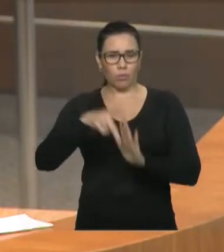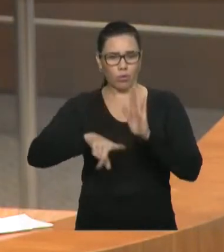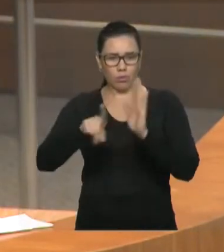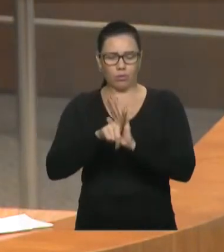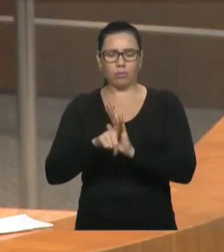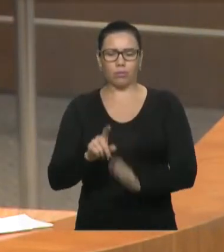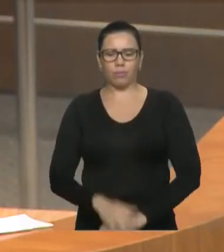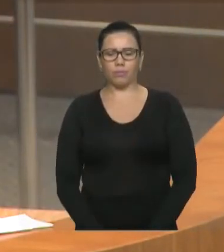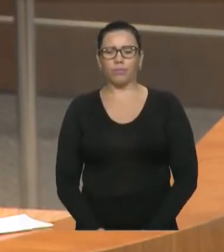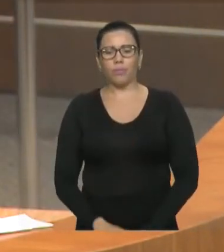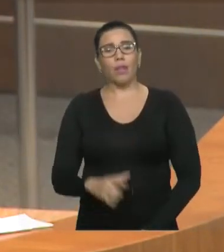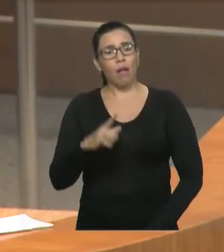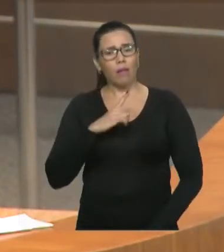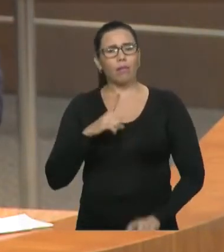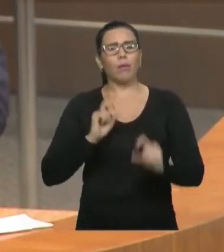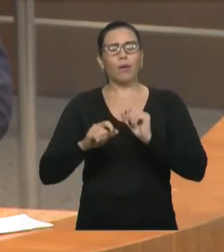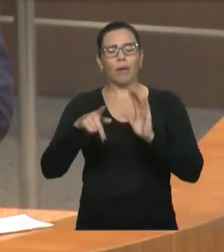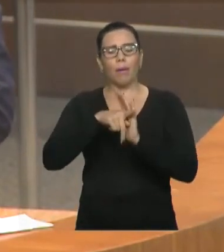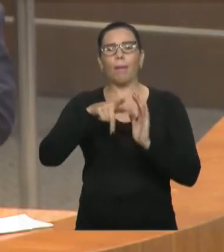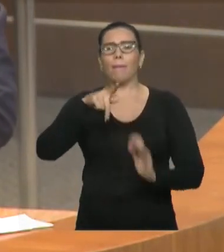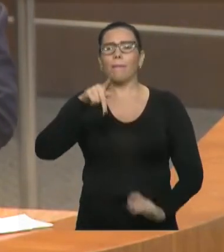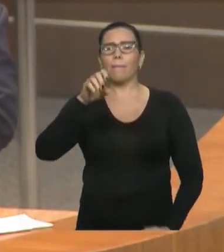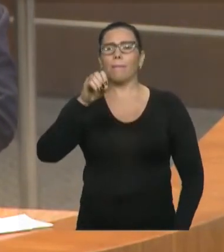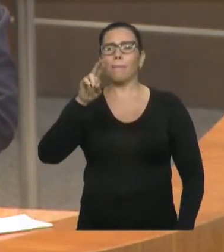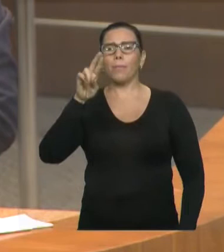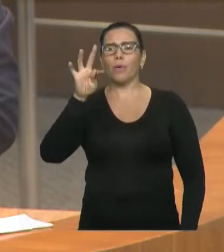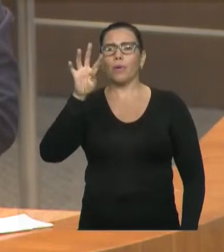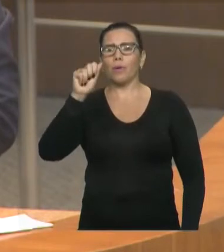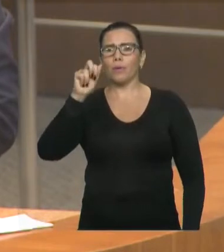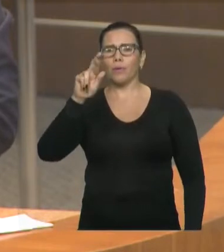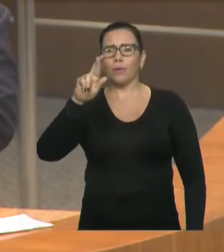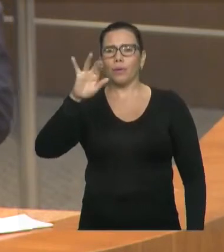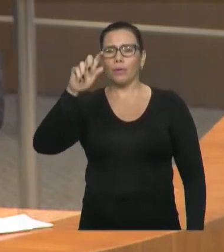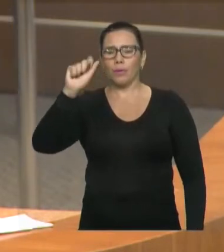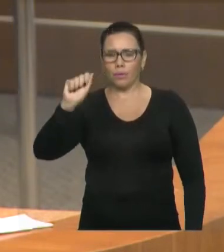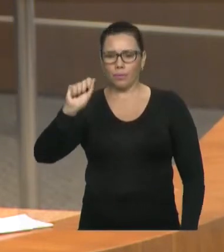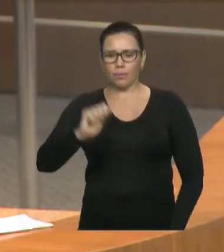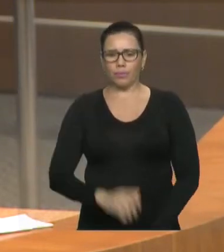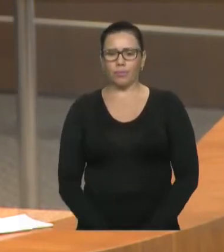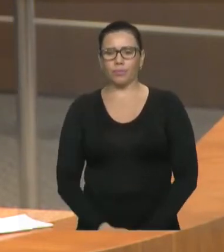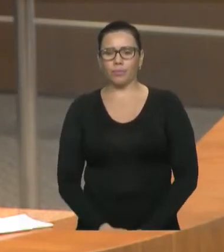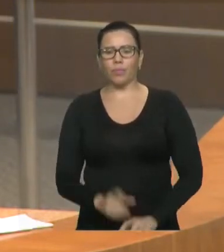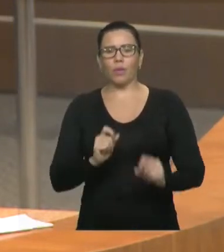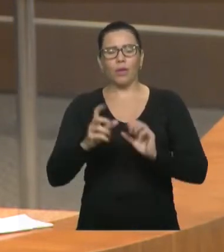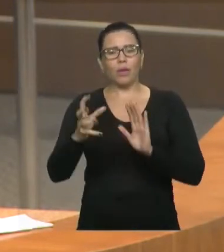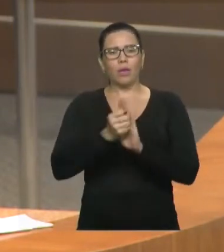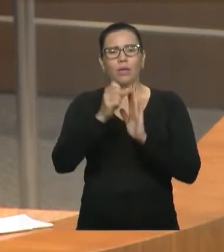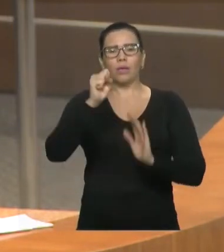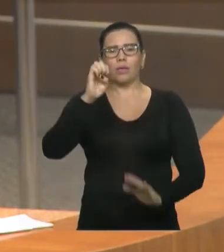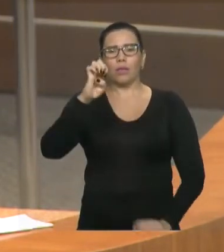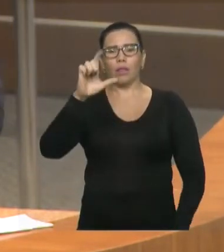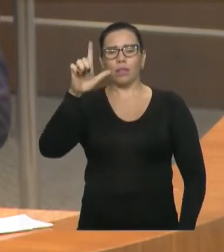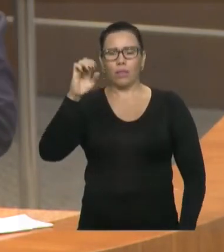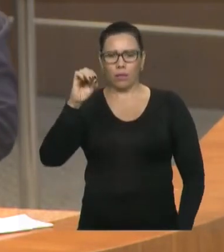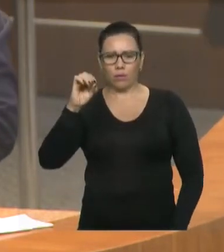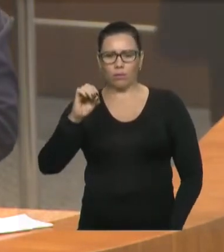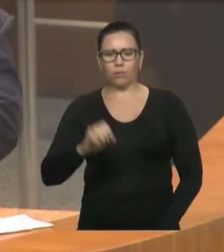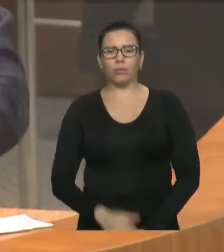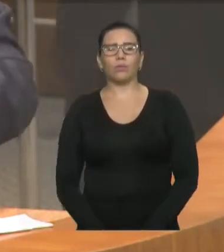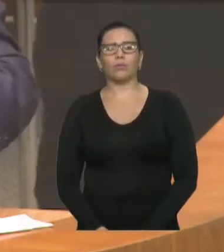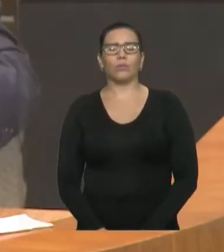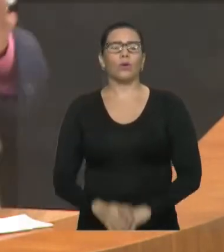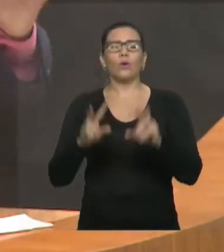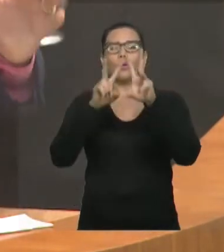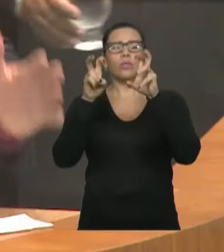portaria na SAF, e instituiu o selo Gosto do Maranhão. O Gosto do